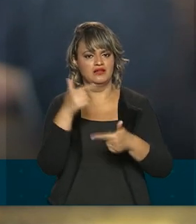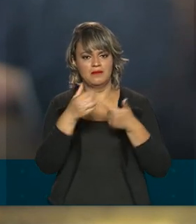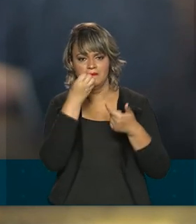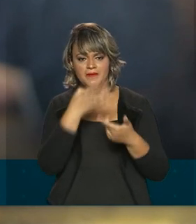e custo do Brasil.